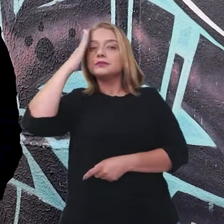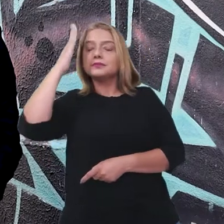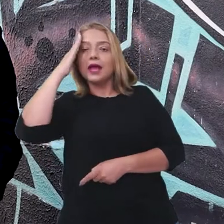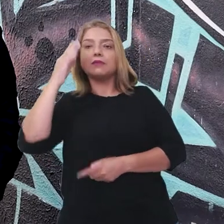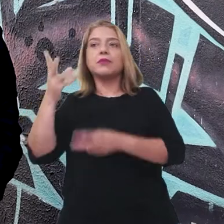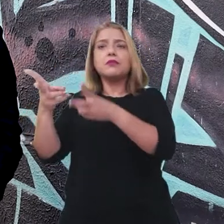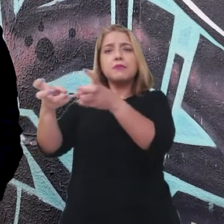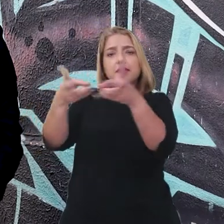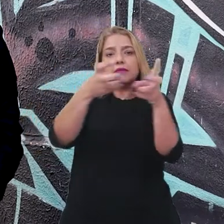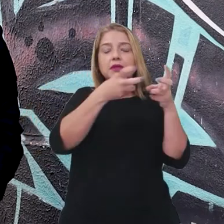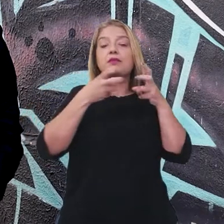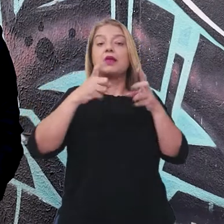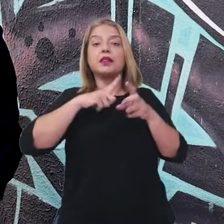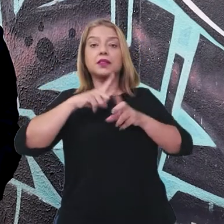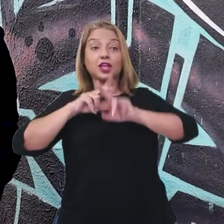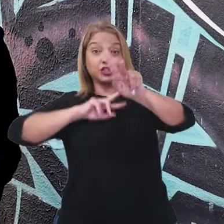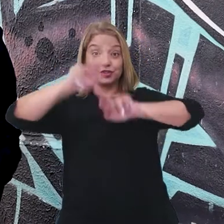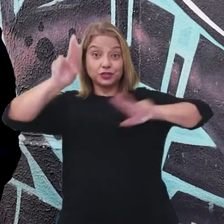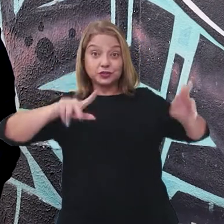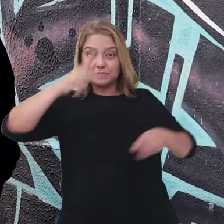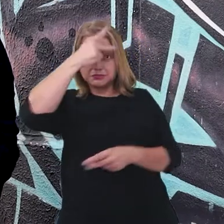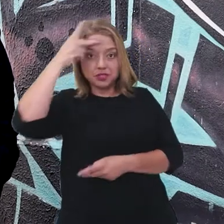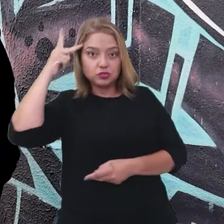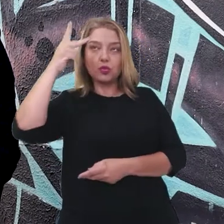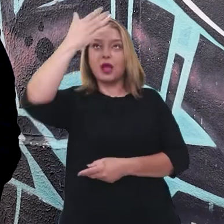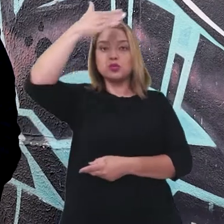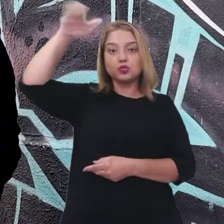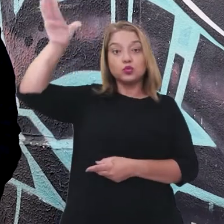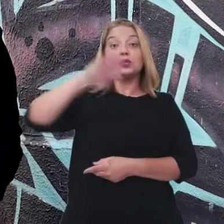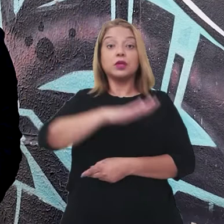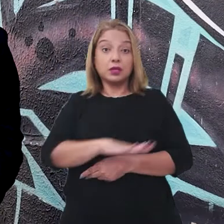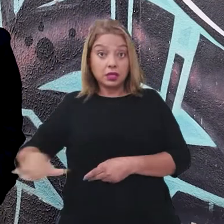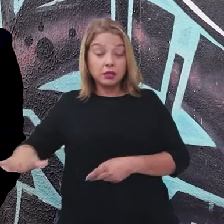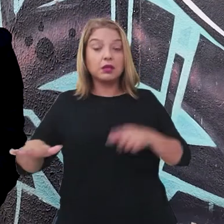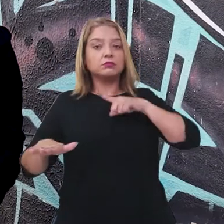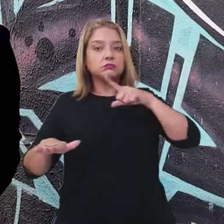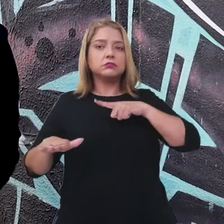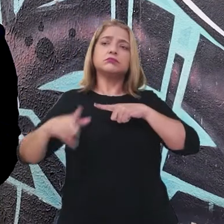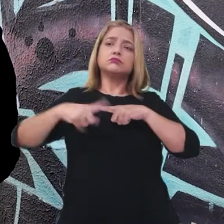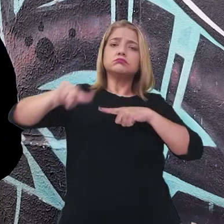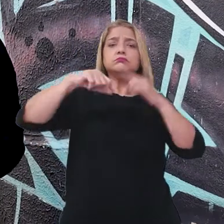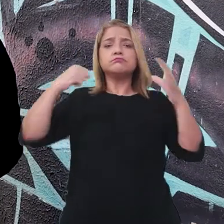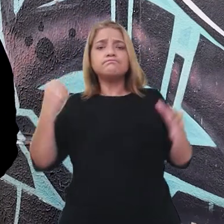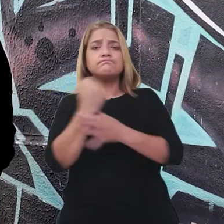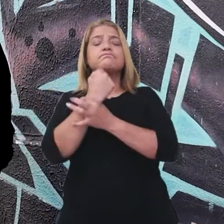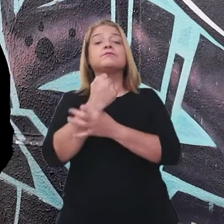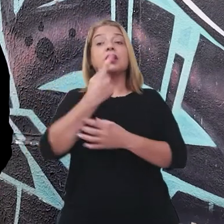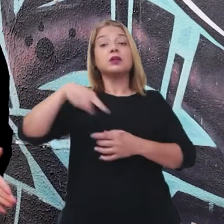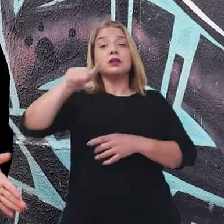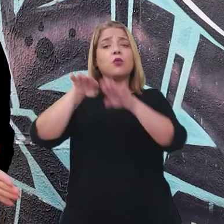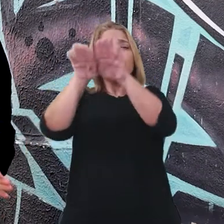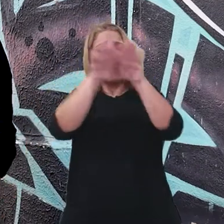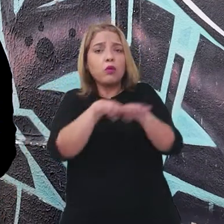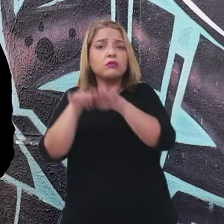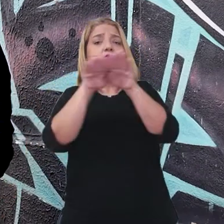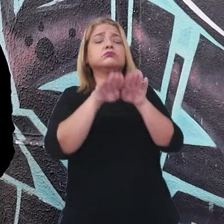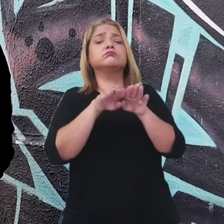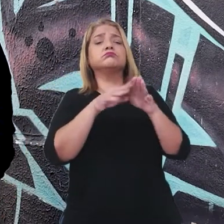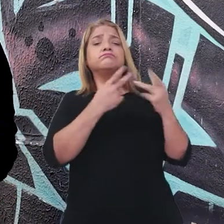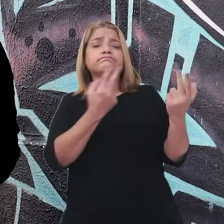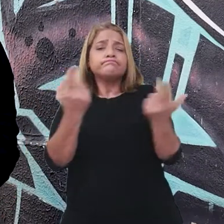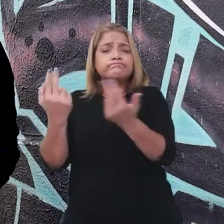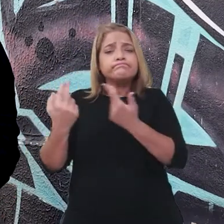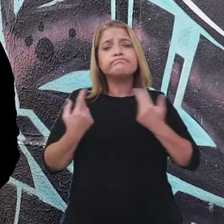diversidade dos sujeitos, adultos e crianças, que defenda o exercício do direito à igualdade e à